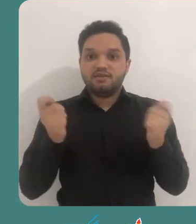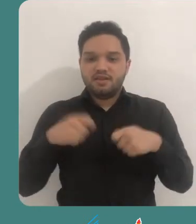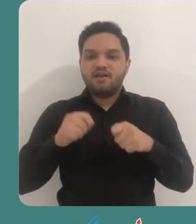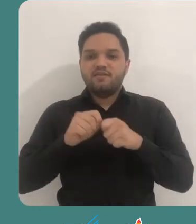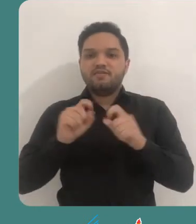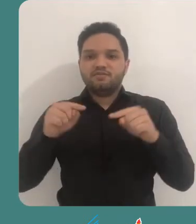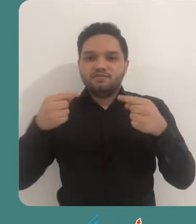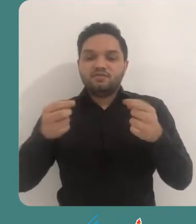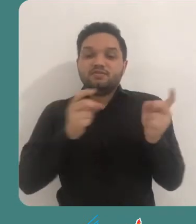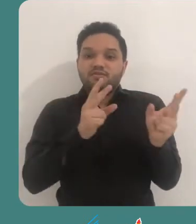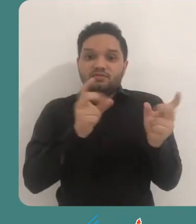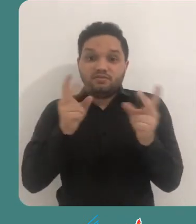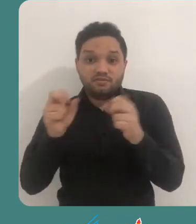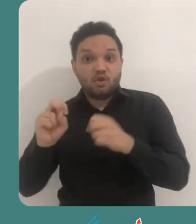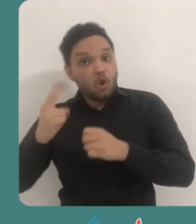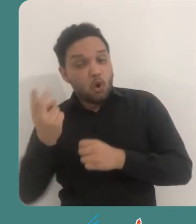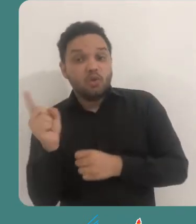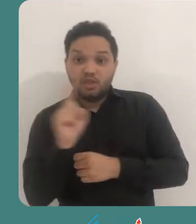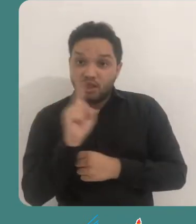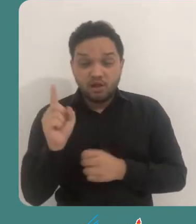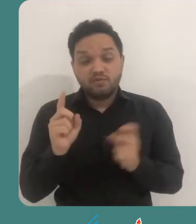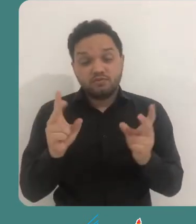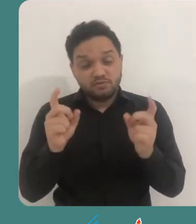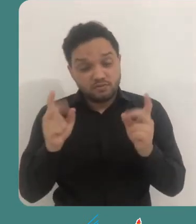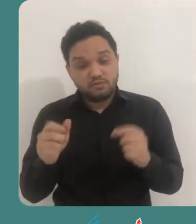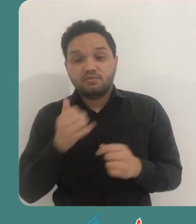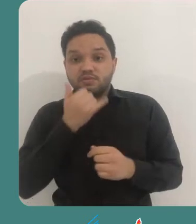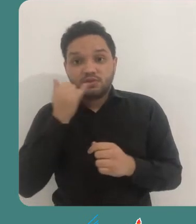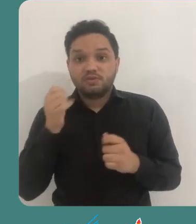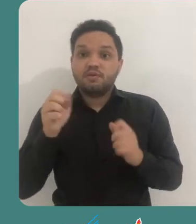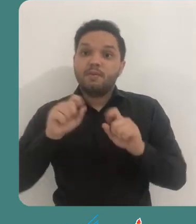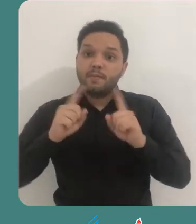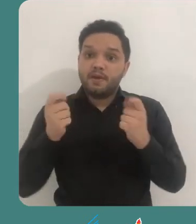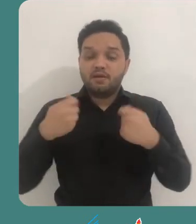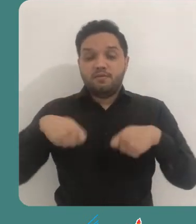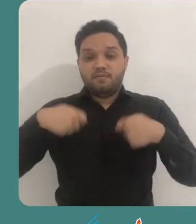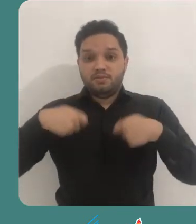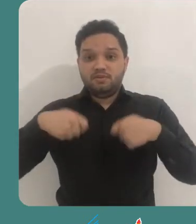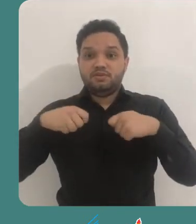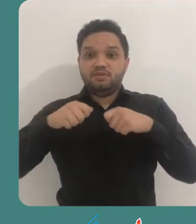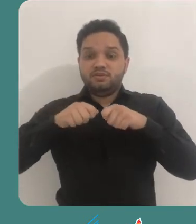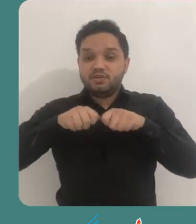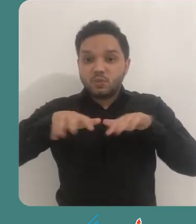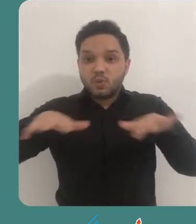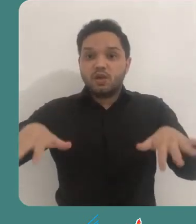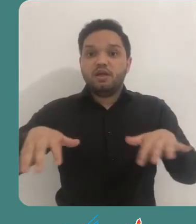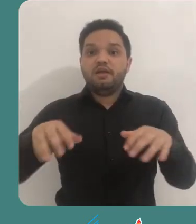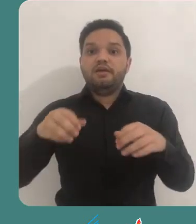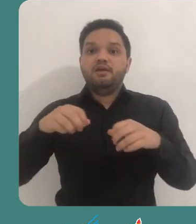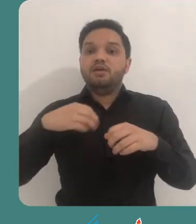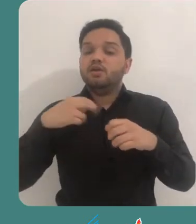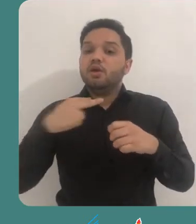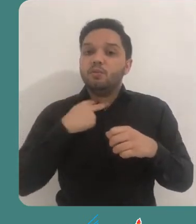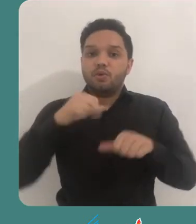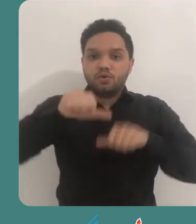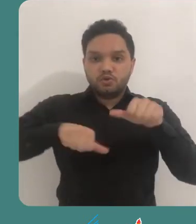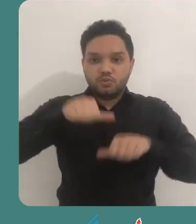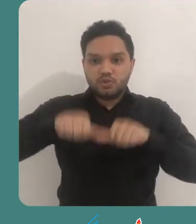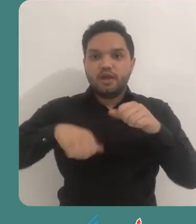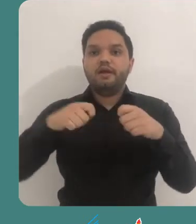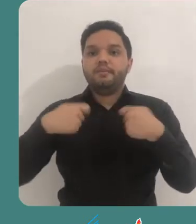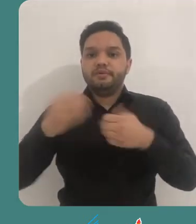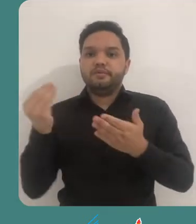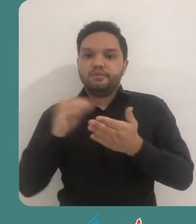licença permite a redistribuição, comercial e não comercial, desde que o trabalho seja distribuído inalterado e completo,